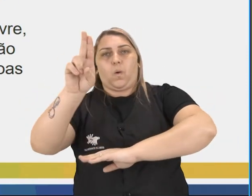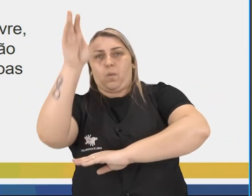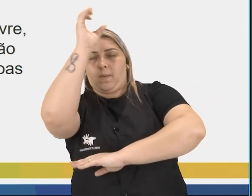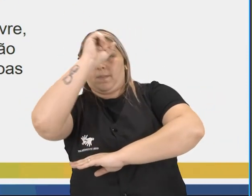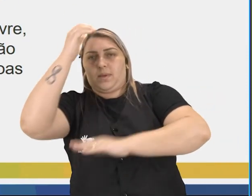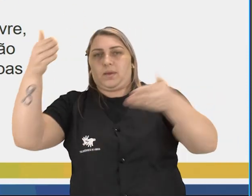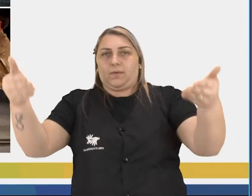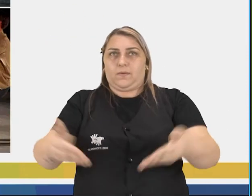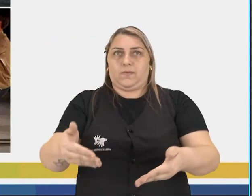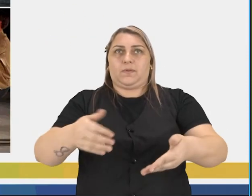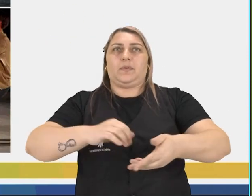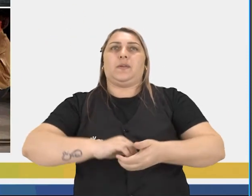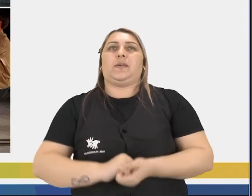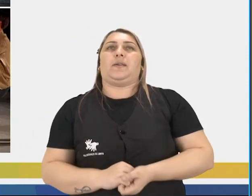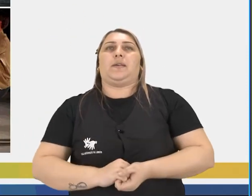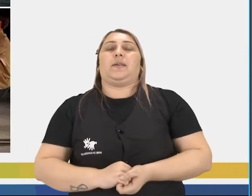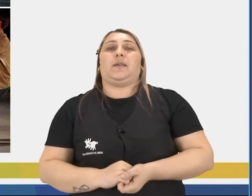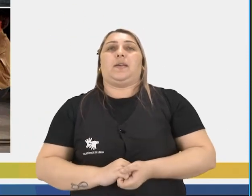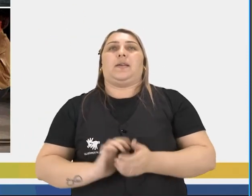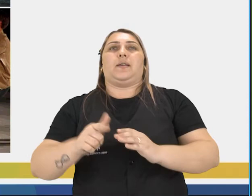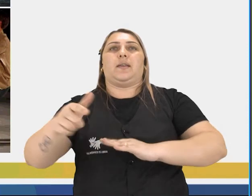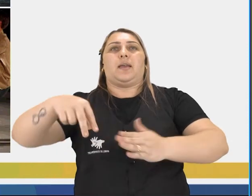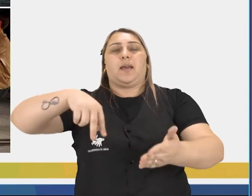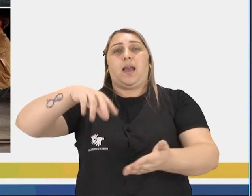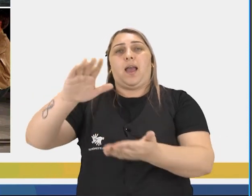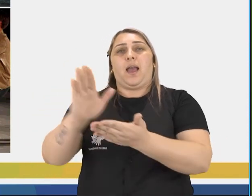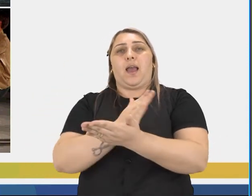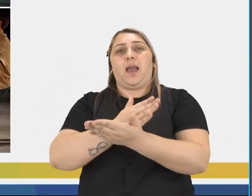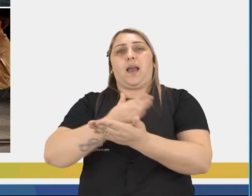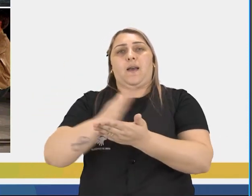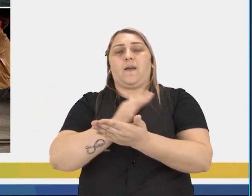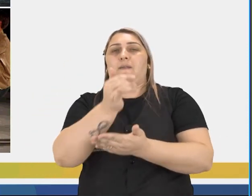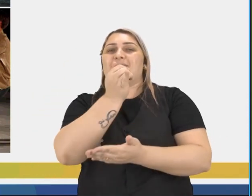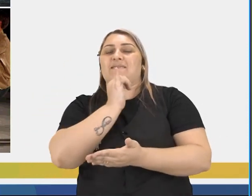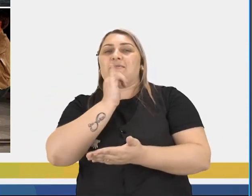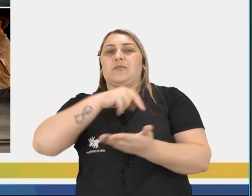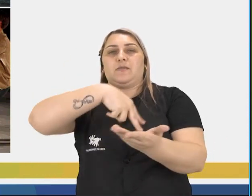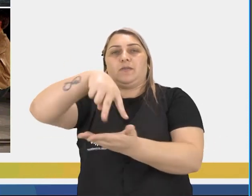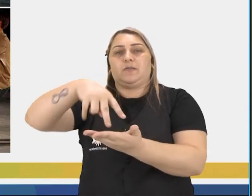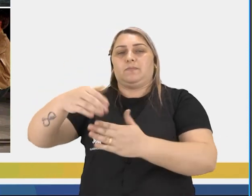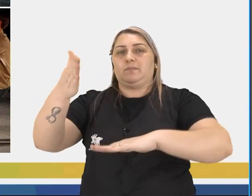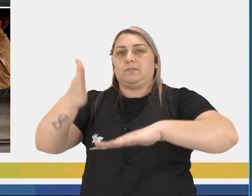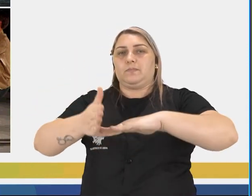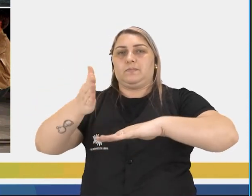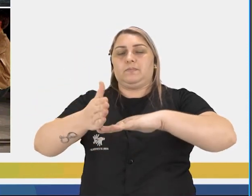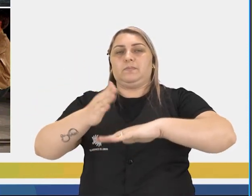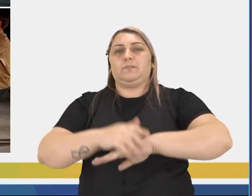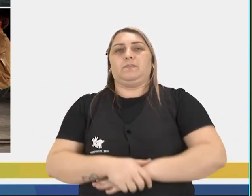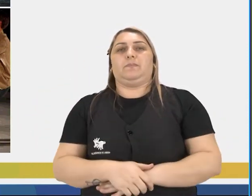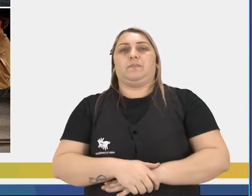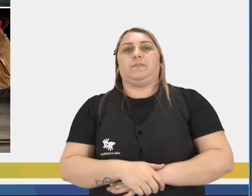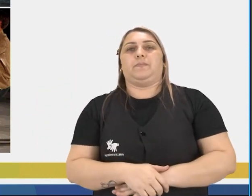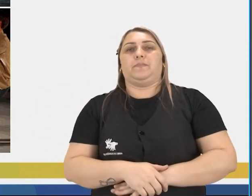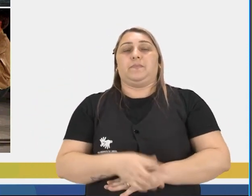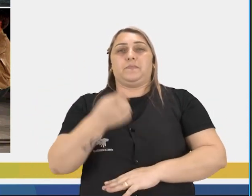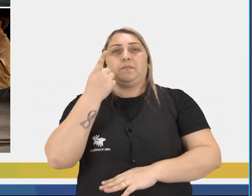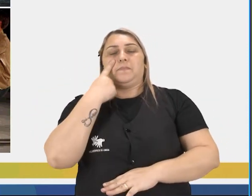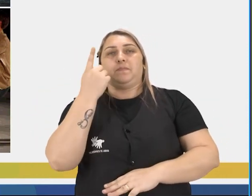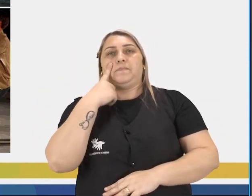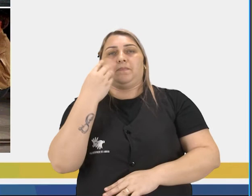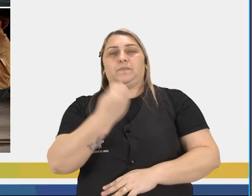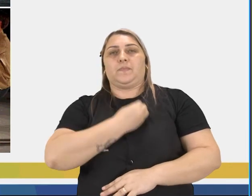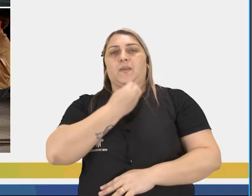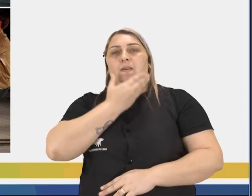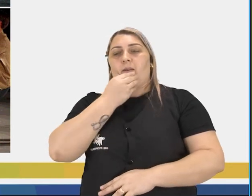profissionais. A seguir, alguns exemplos da dança contemporânea. A gente vê uma presença dos homens